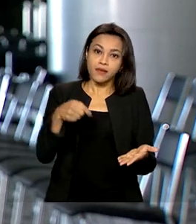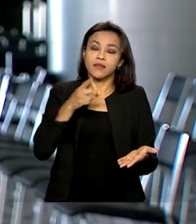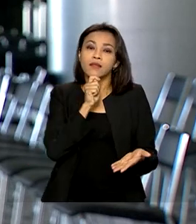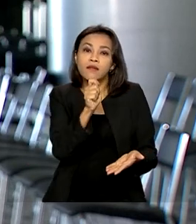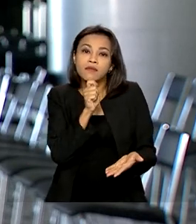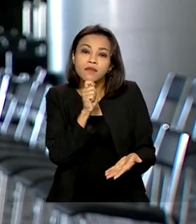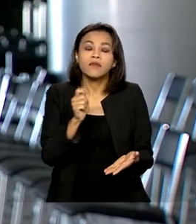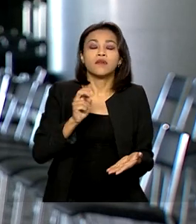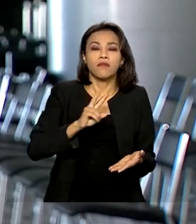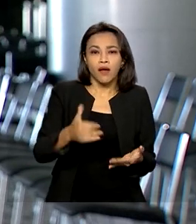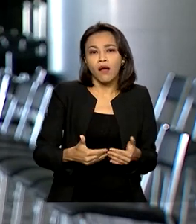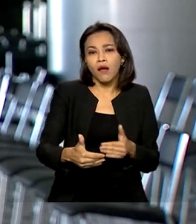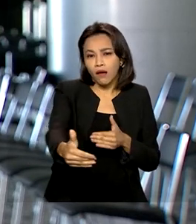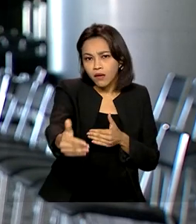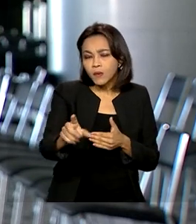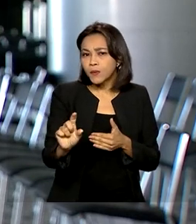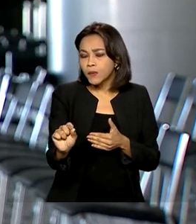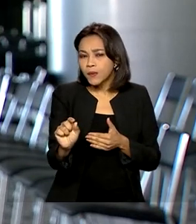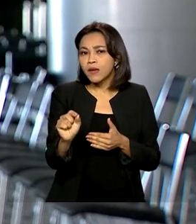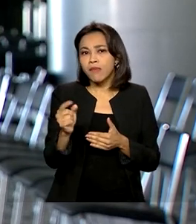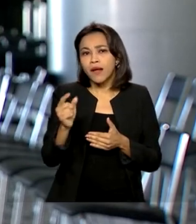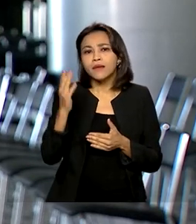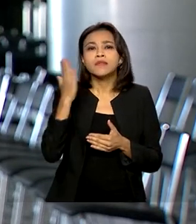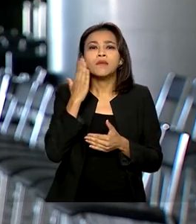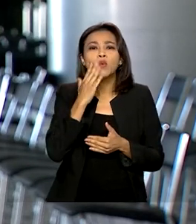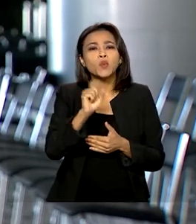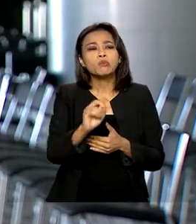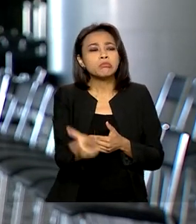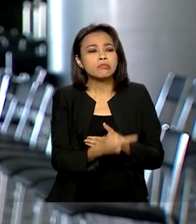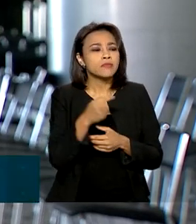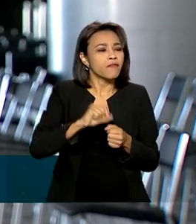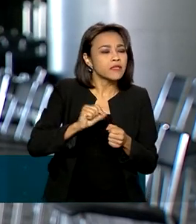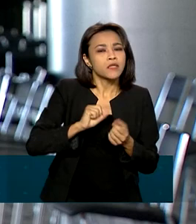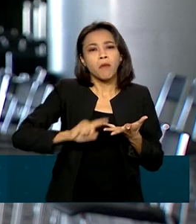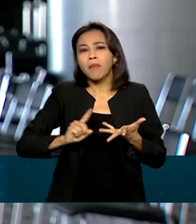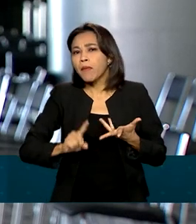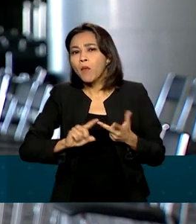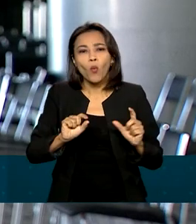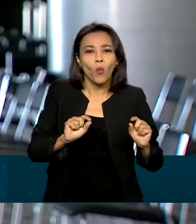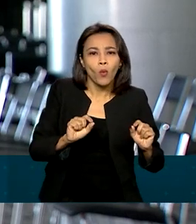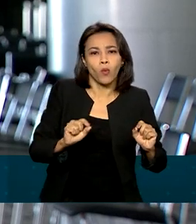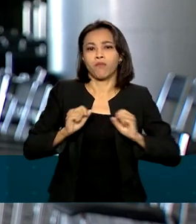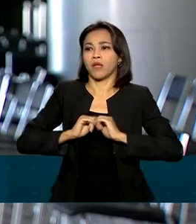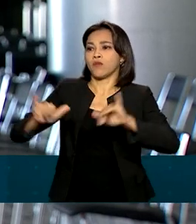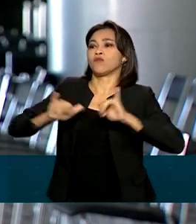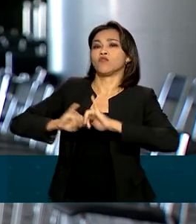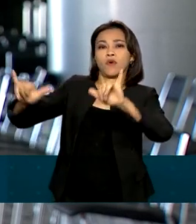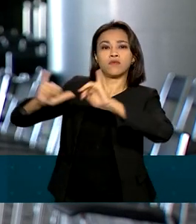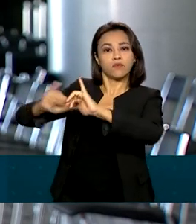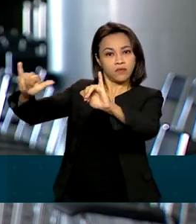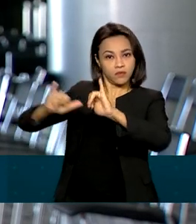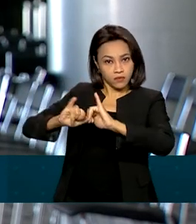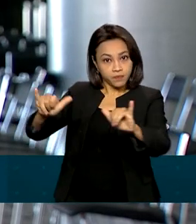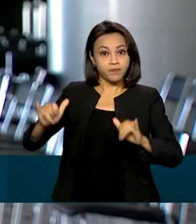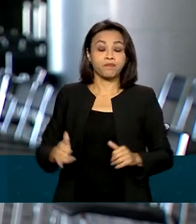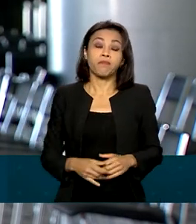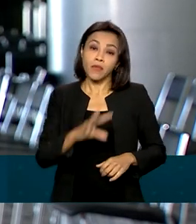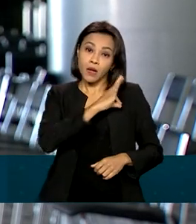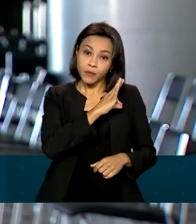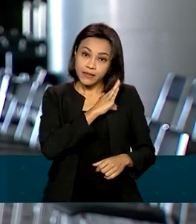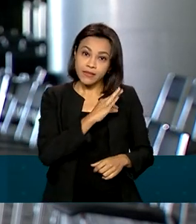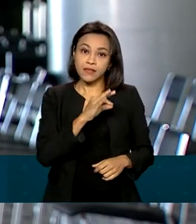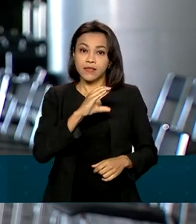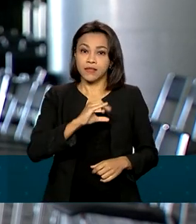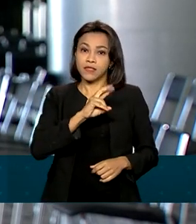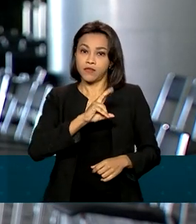serão feitas, para atualizar as informações, serão feitas diariamente à imprensa. Segundo a Polícia Civil do